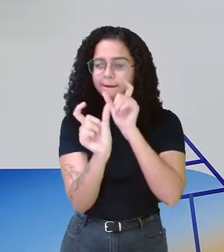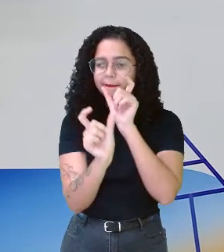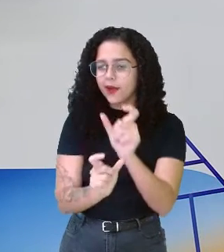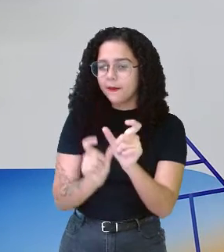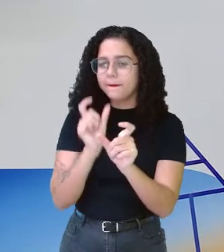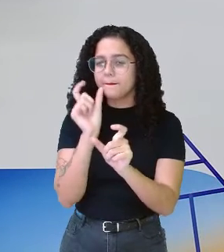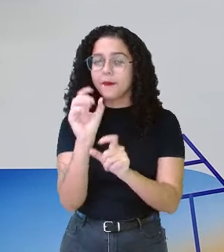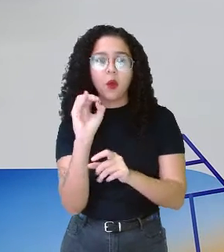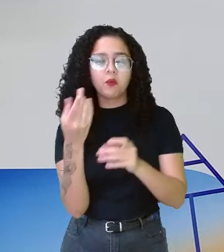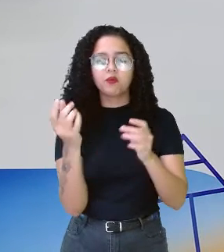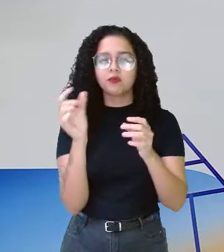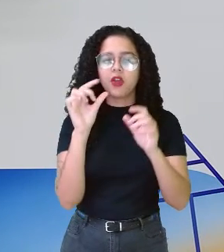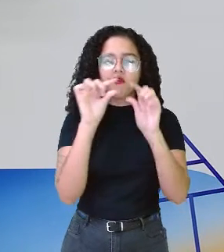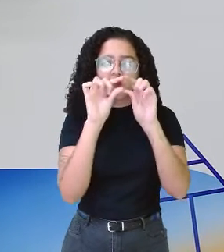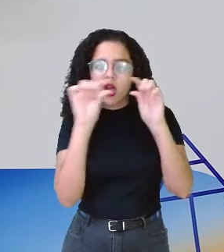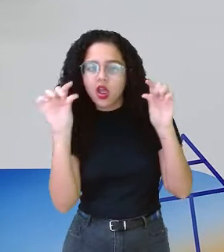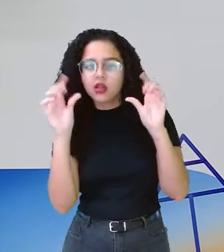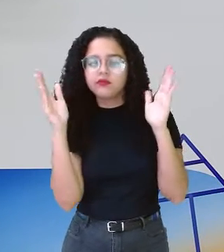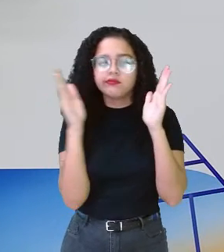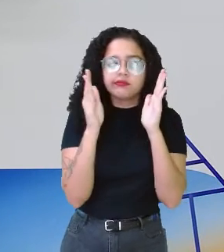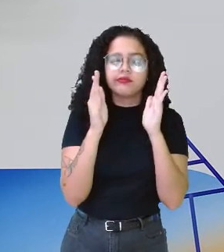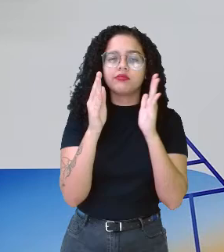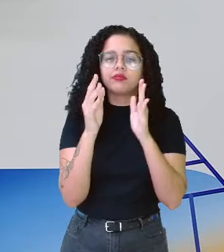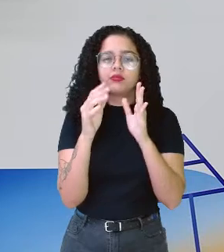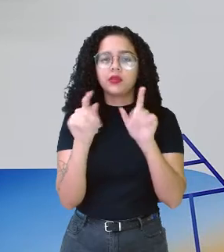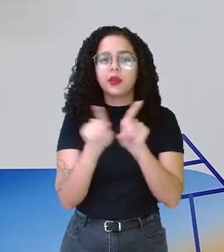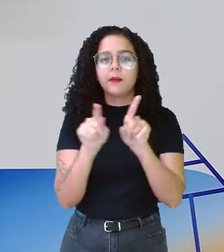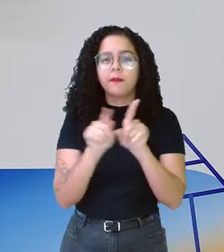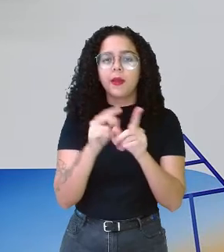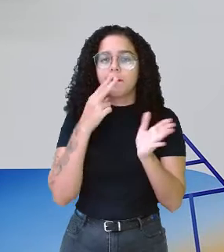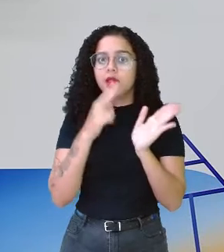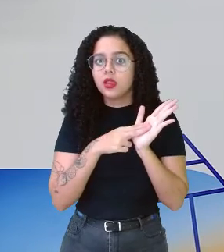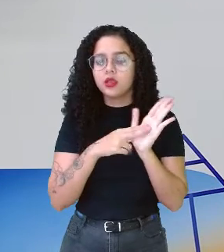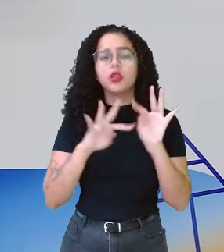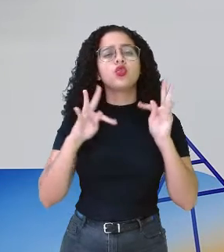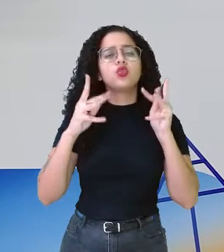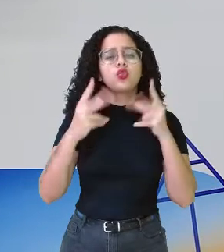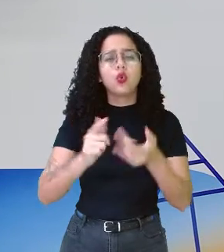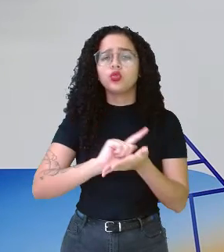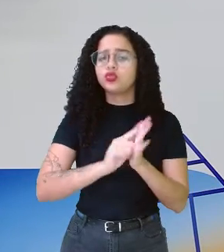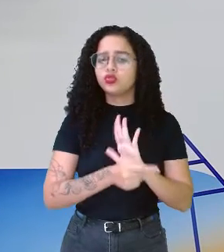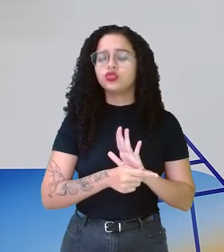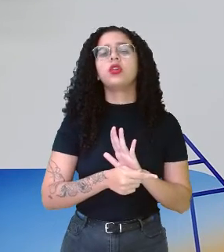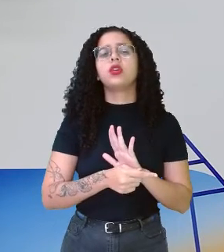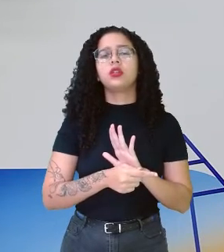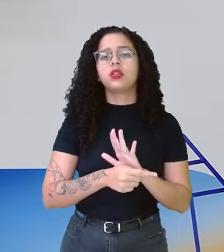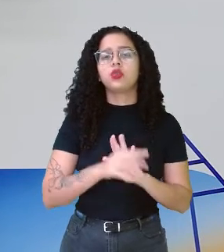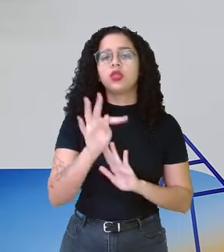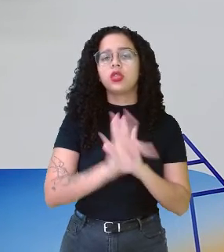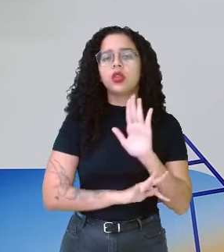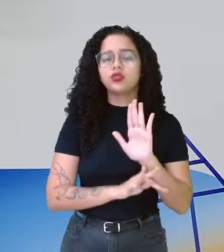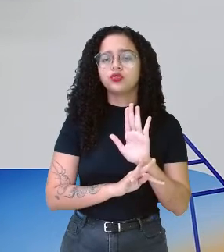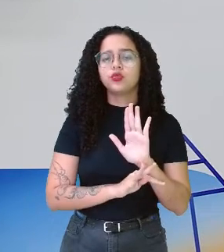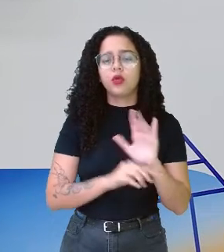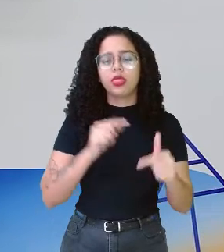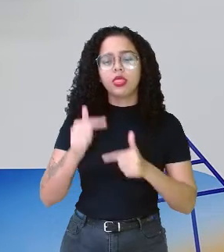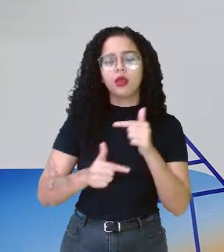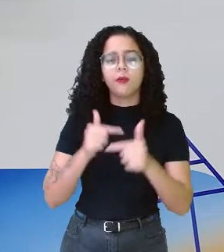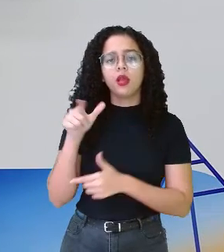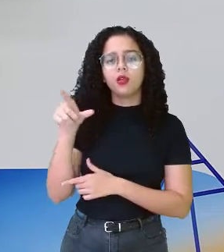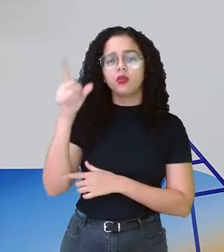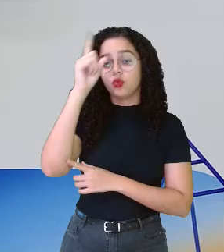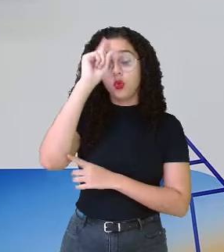pequenas frases, bilhetes e aí todos esses gêneros textuais sendo ali trabalhados meio que